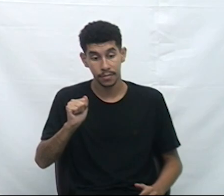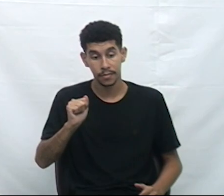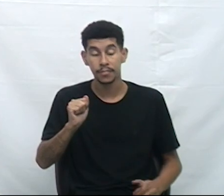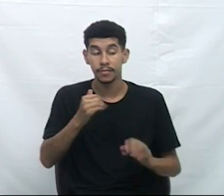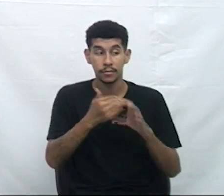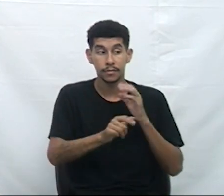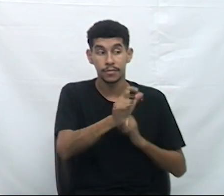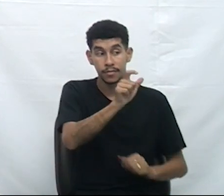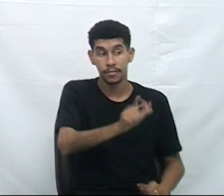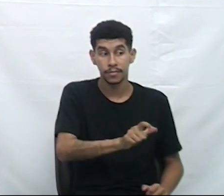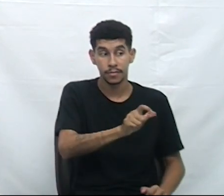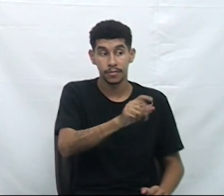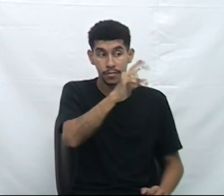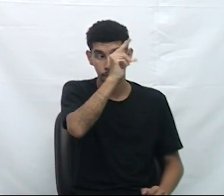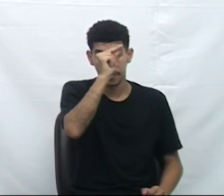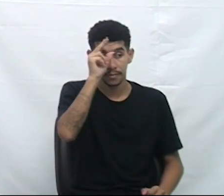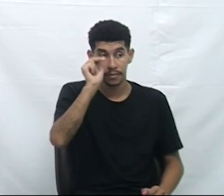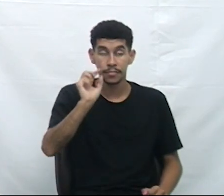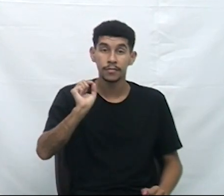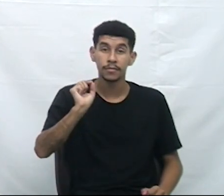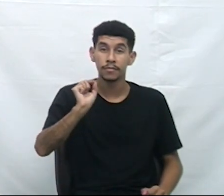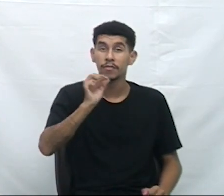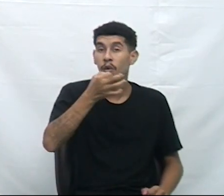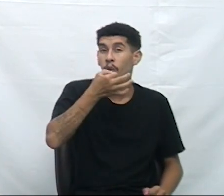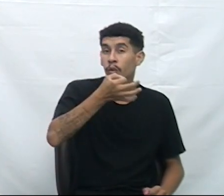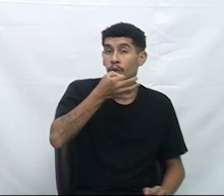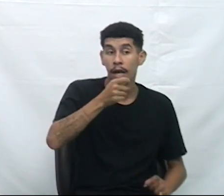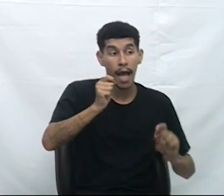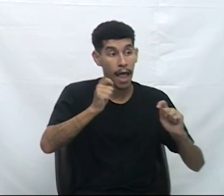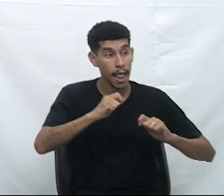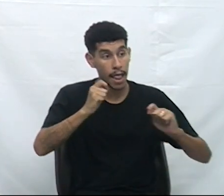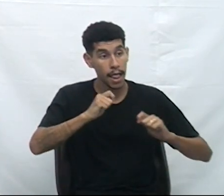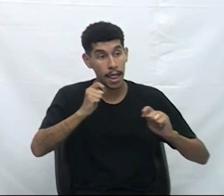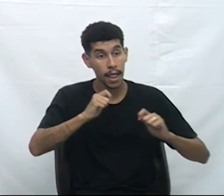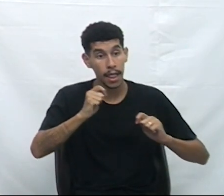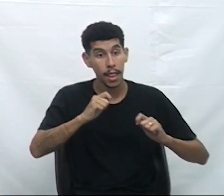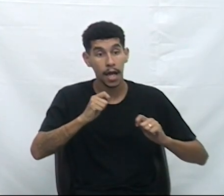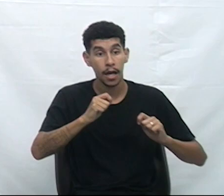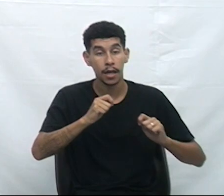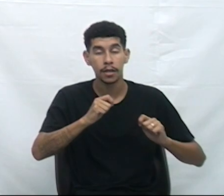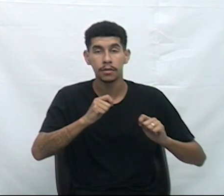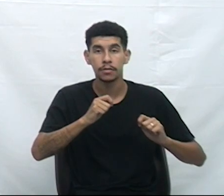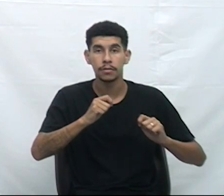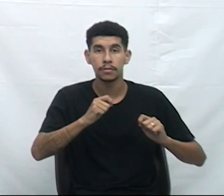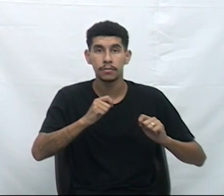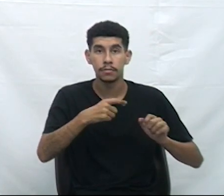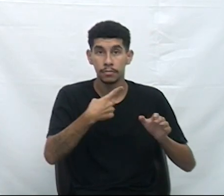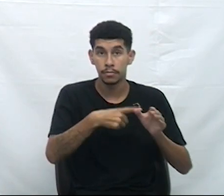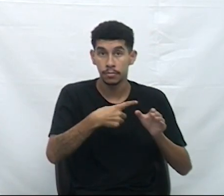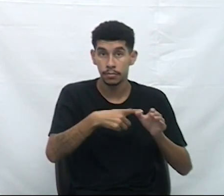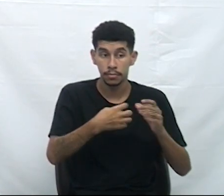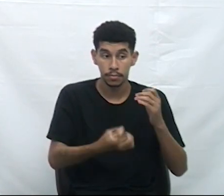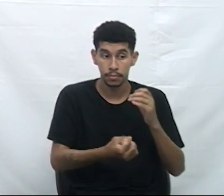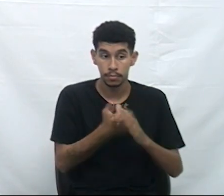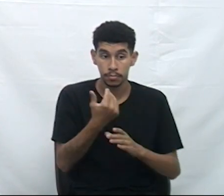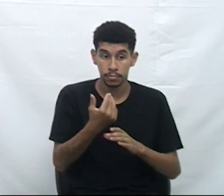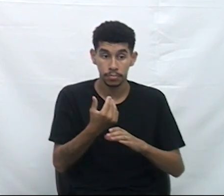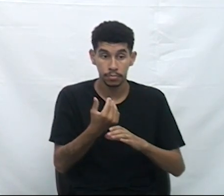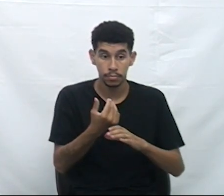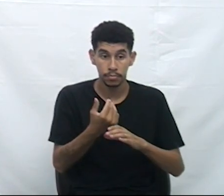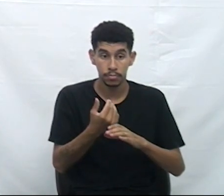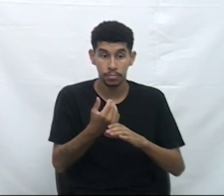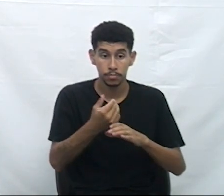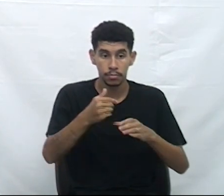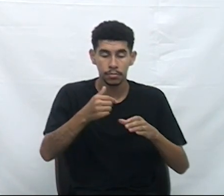despediente ao chefe do Poder Executivo questionando se há possibilidade da municipalidade realizar a instalação de trevo